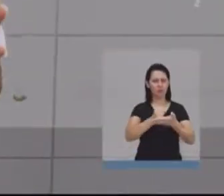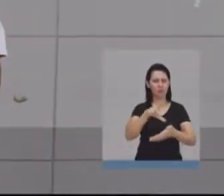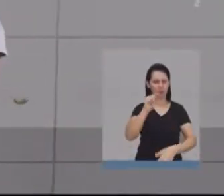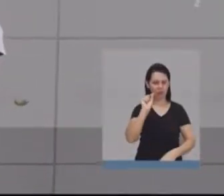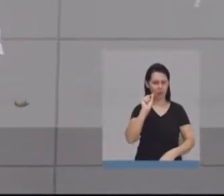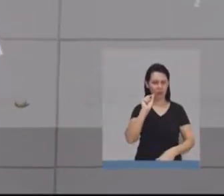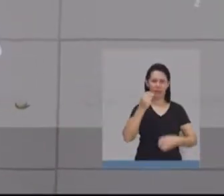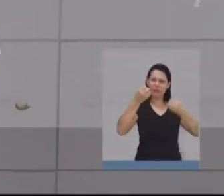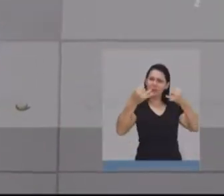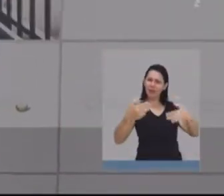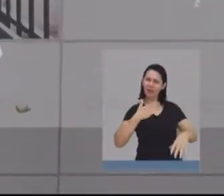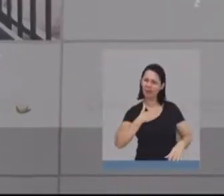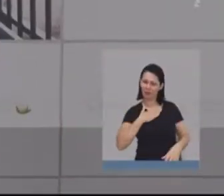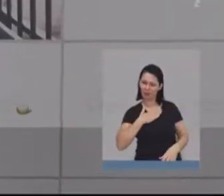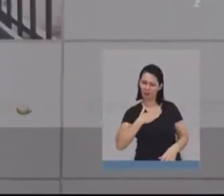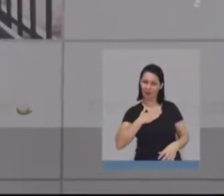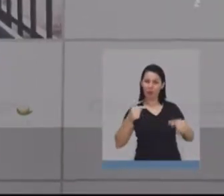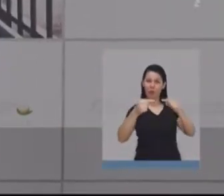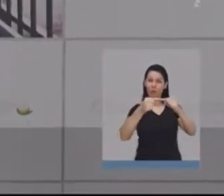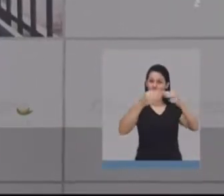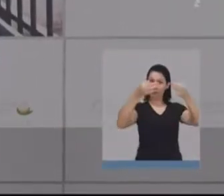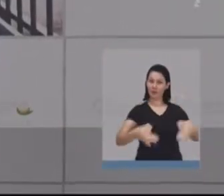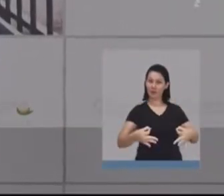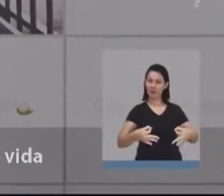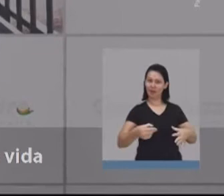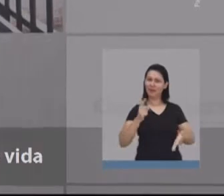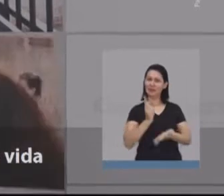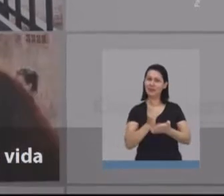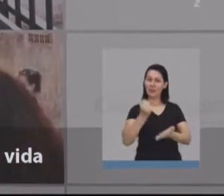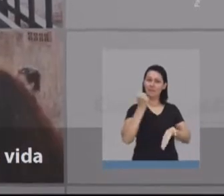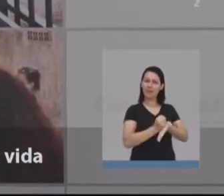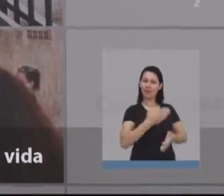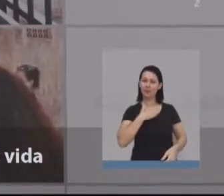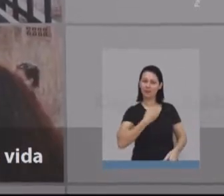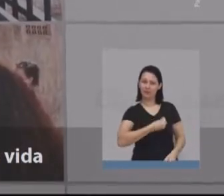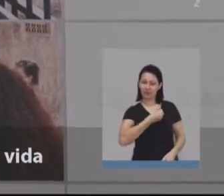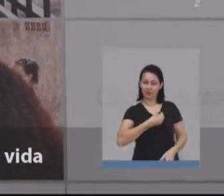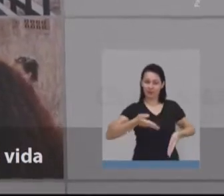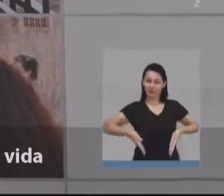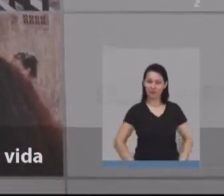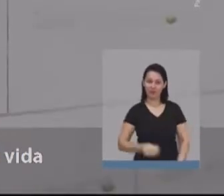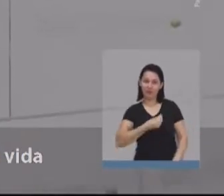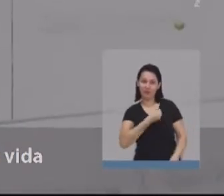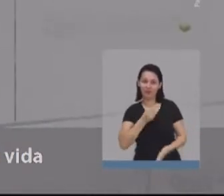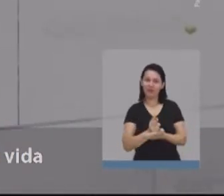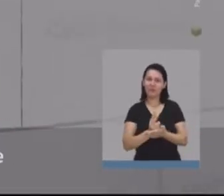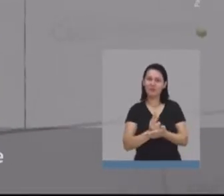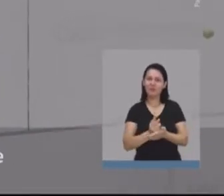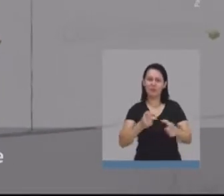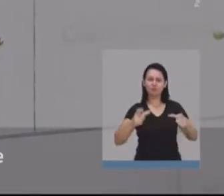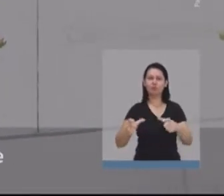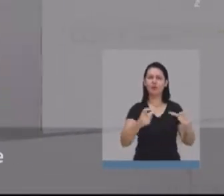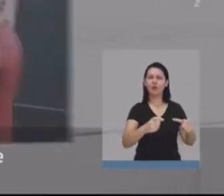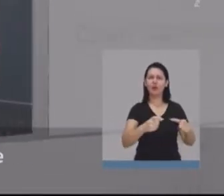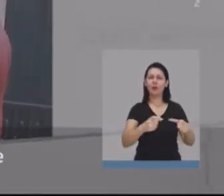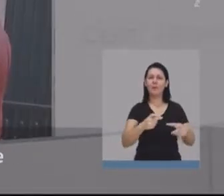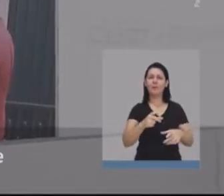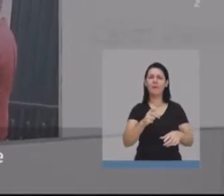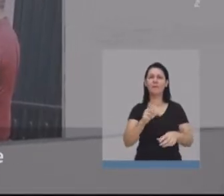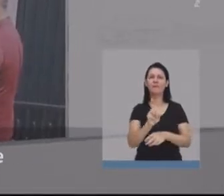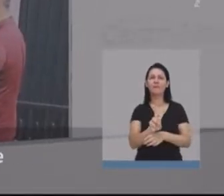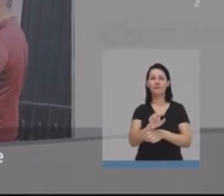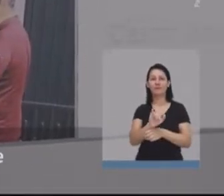Para te ajudar nessa escolha, eu quero te falar um pouco sobre mim. A coerência sempre foi uma marca na minha vida. Nasci,